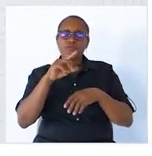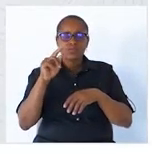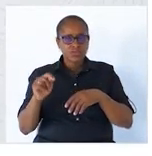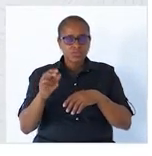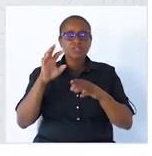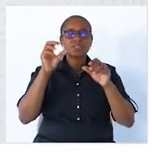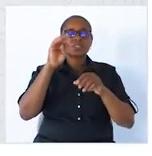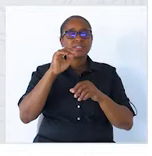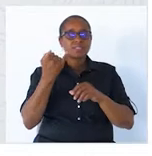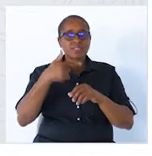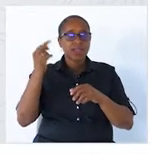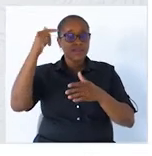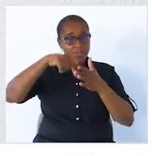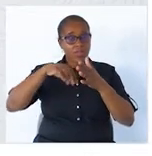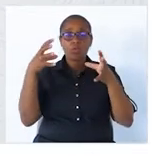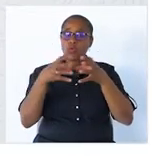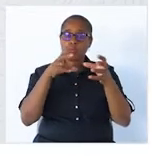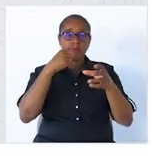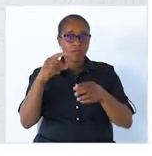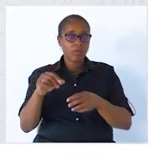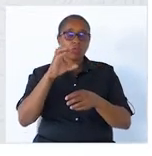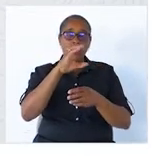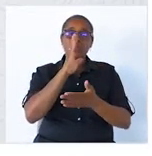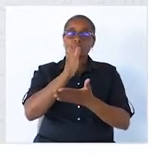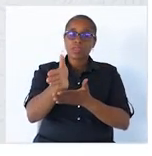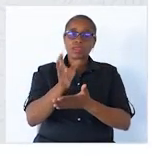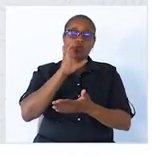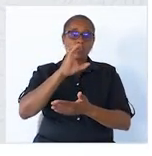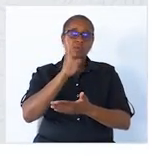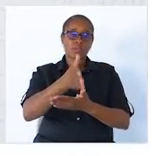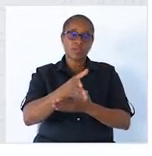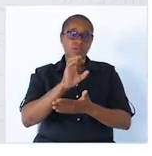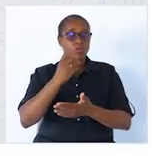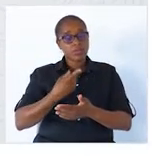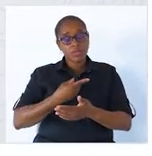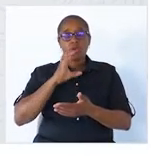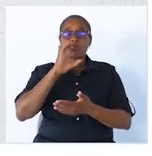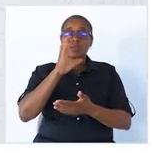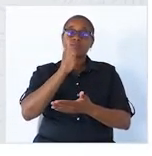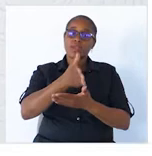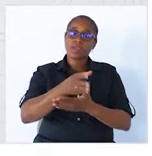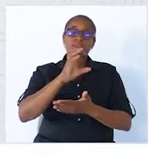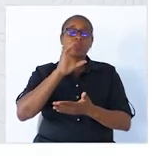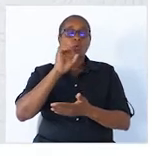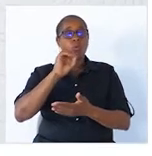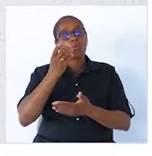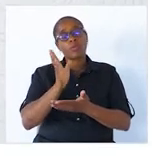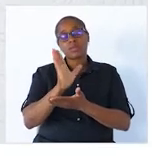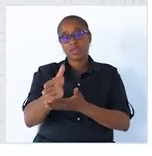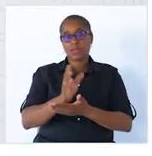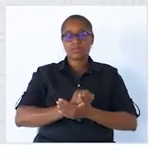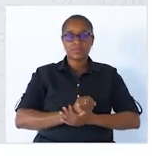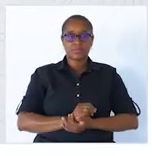internas ao grupo verbal, o complemento indireto e o complemento direto. Ou seja, o complemento direto e o complemento